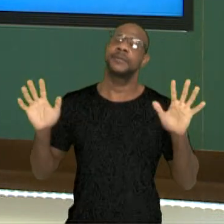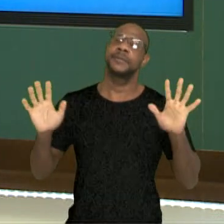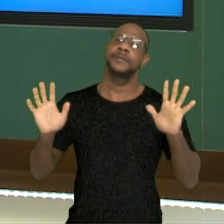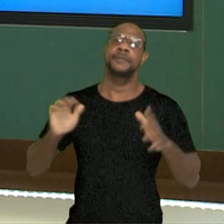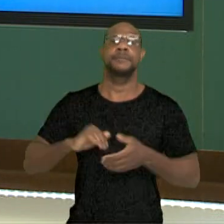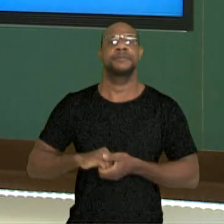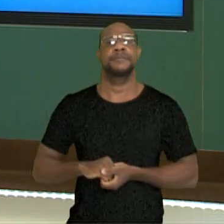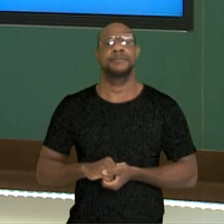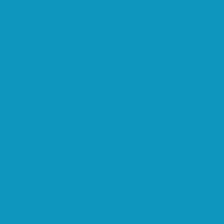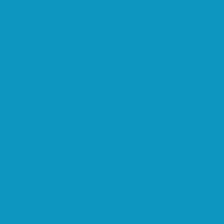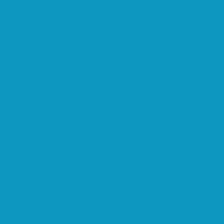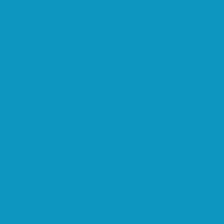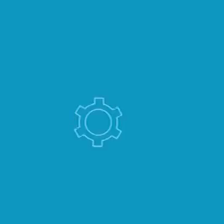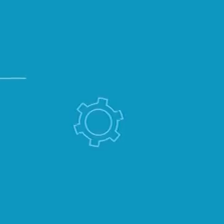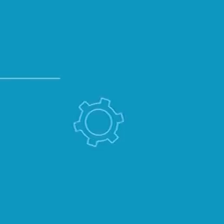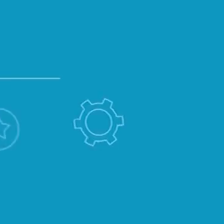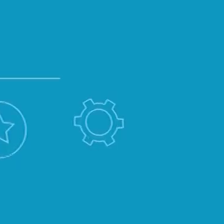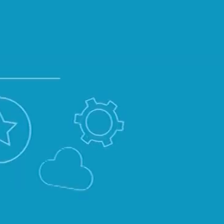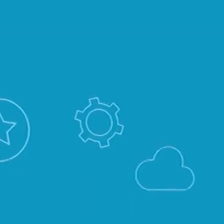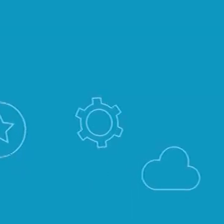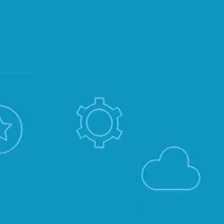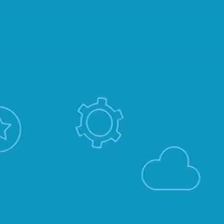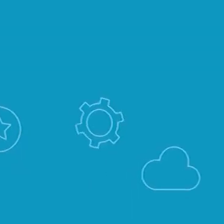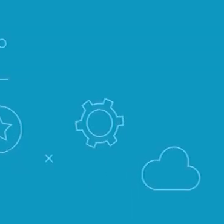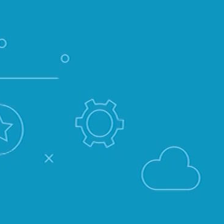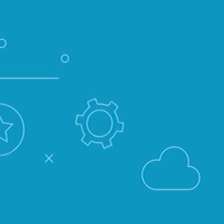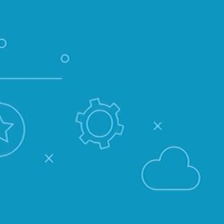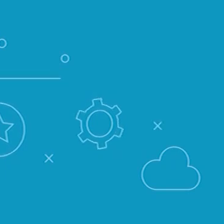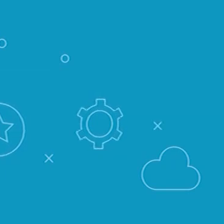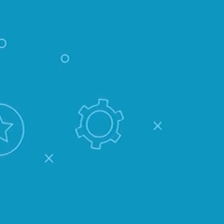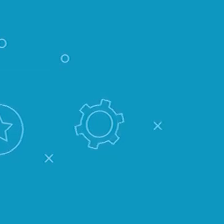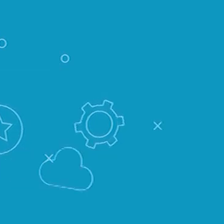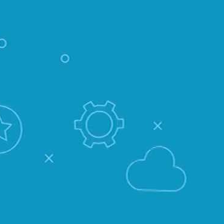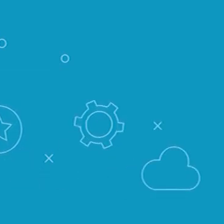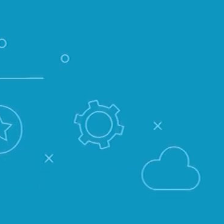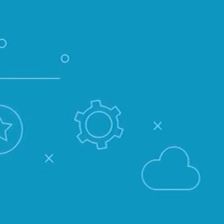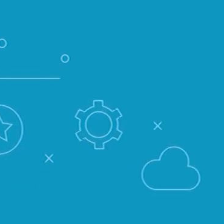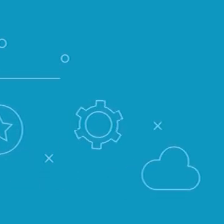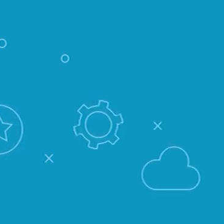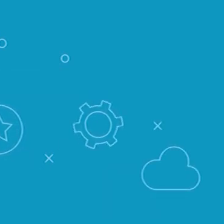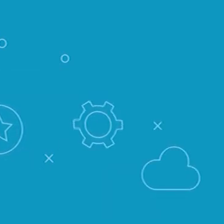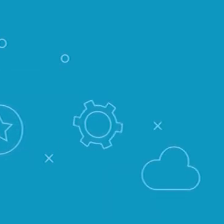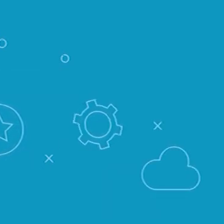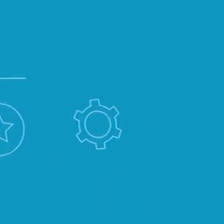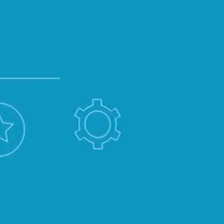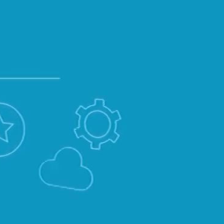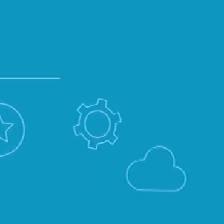E até